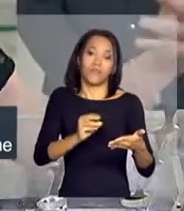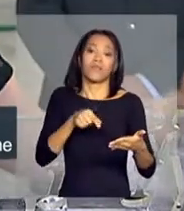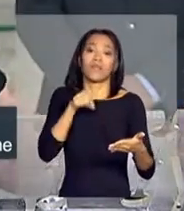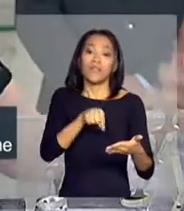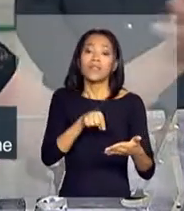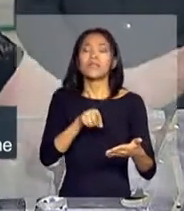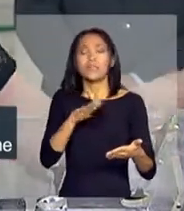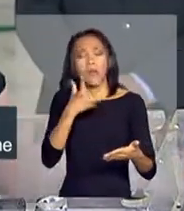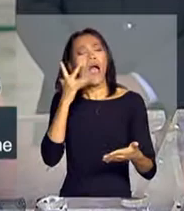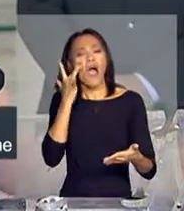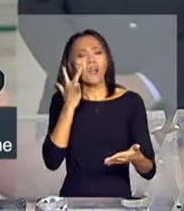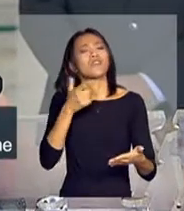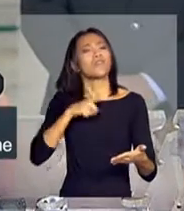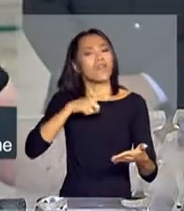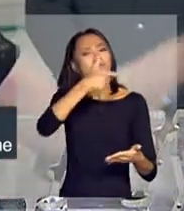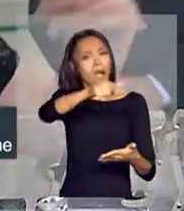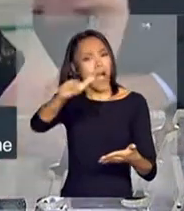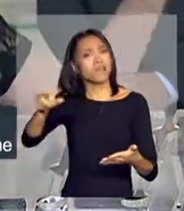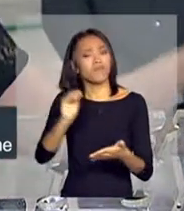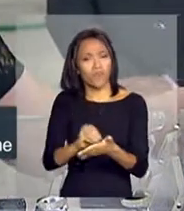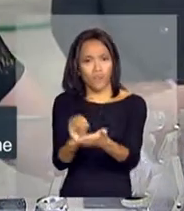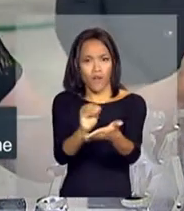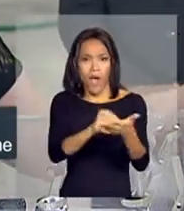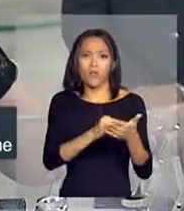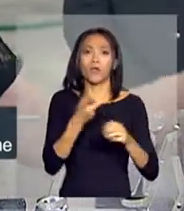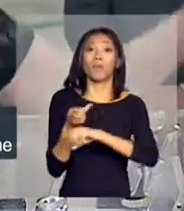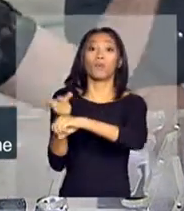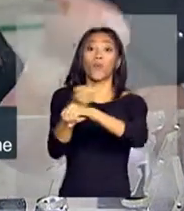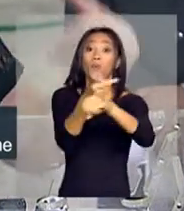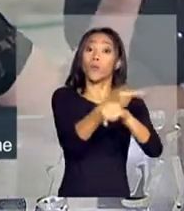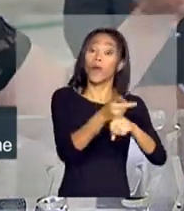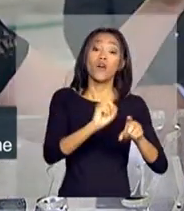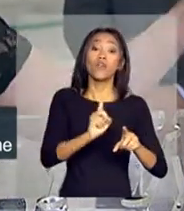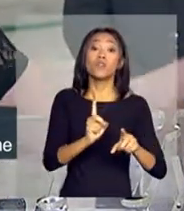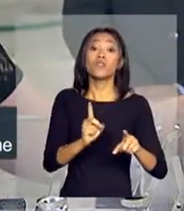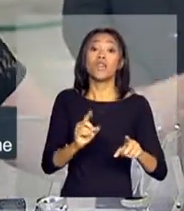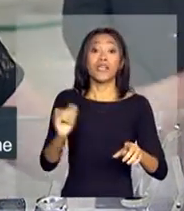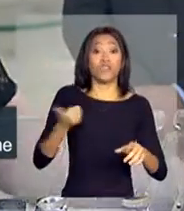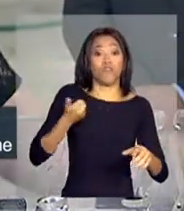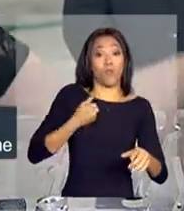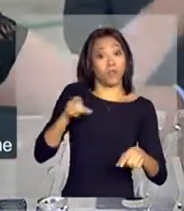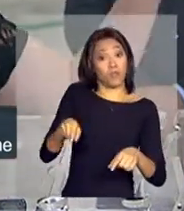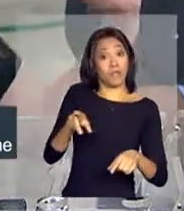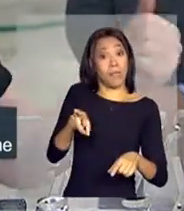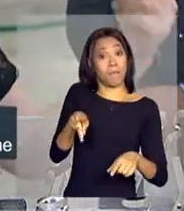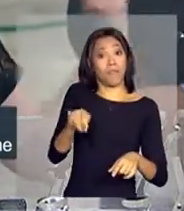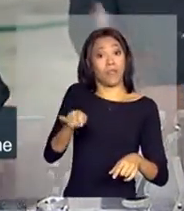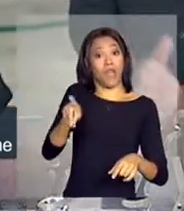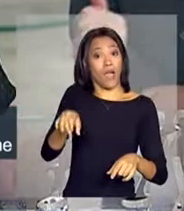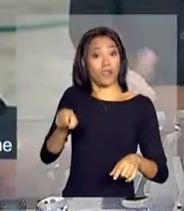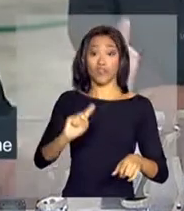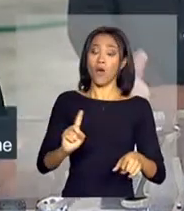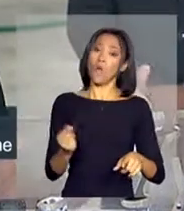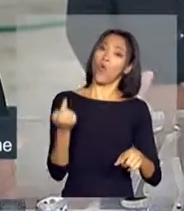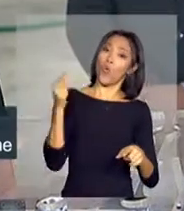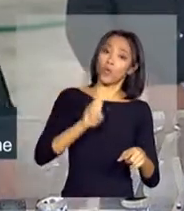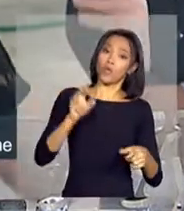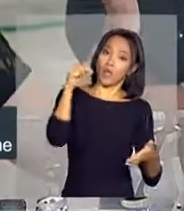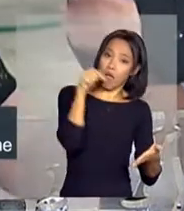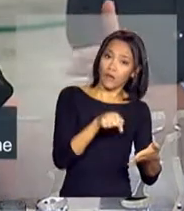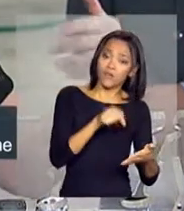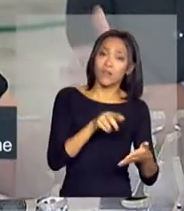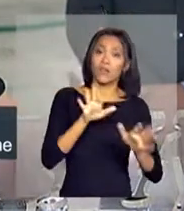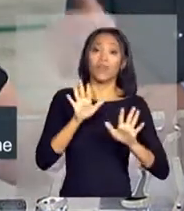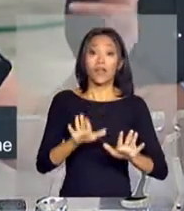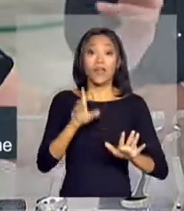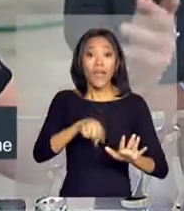gente, provavelmente, a ser procurada, a gente não usou os dados da PNAD. Eu usei a simulação mostrando o impacto sobre a pobreza,